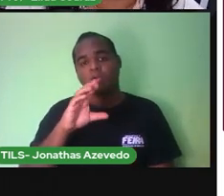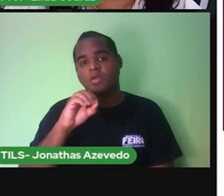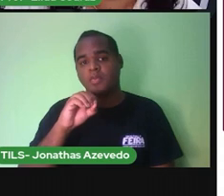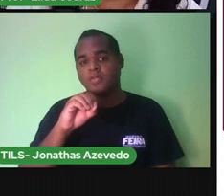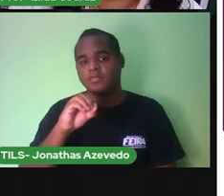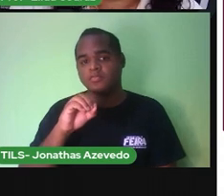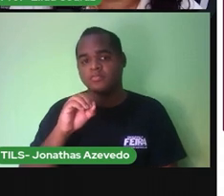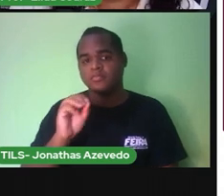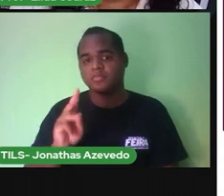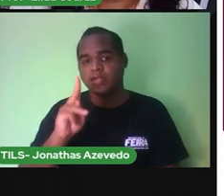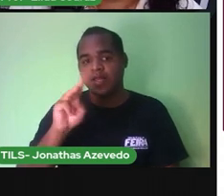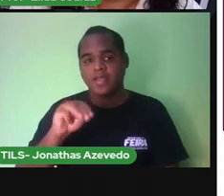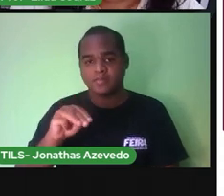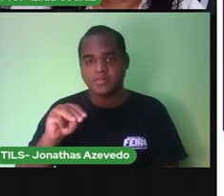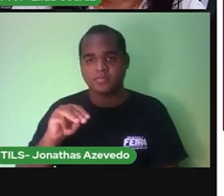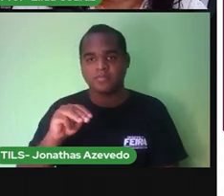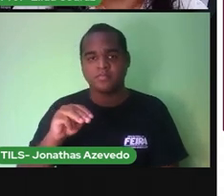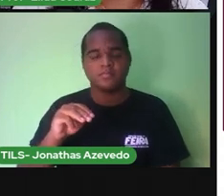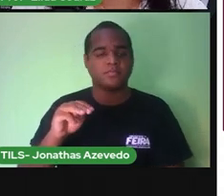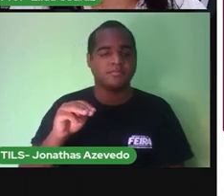E a letrinha M